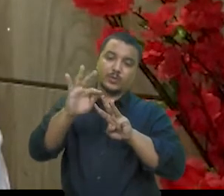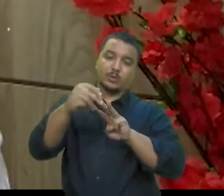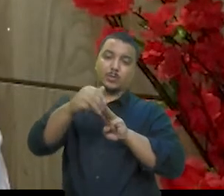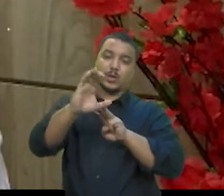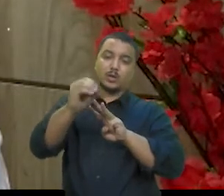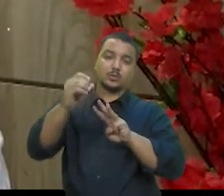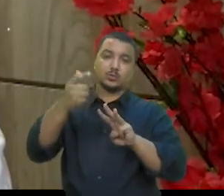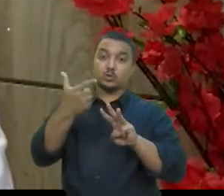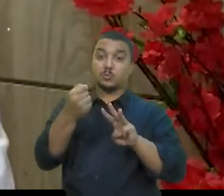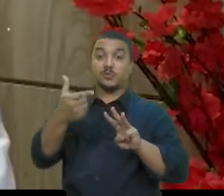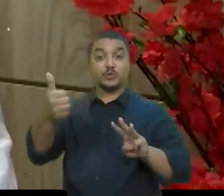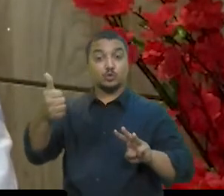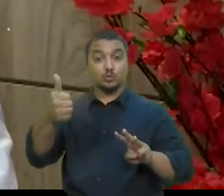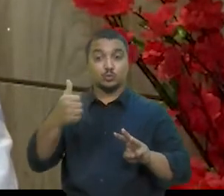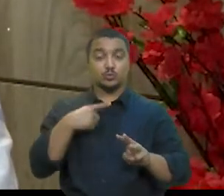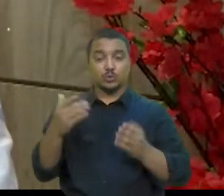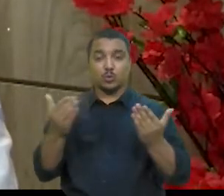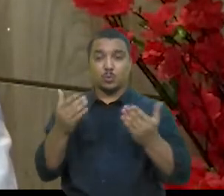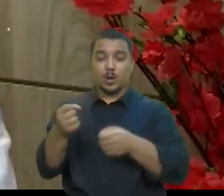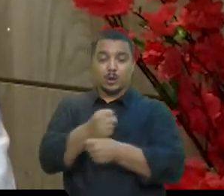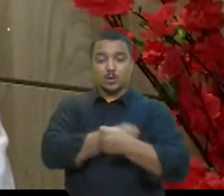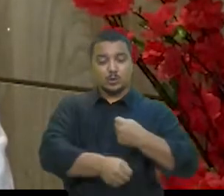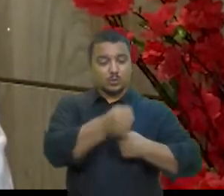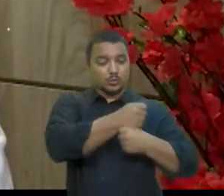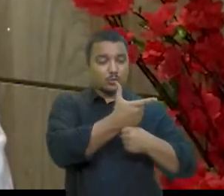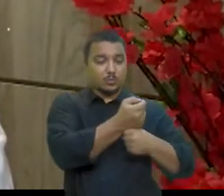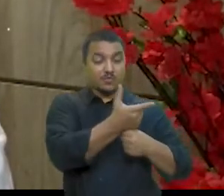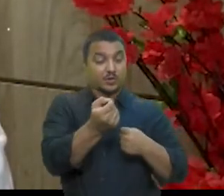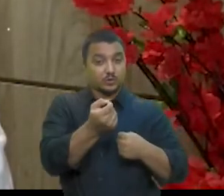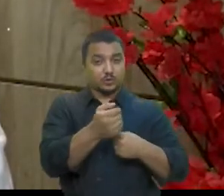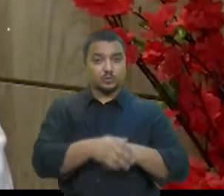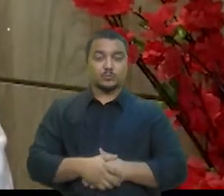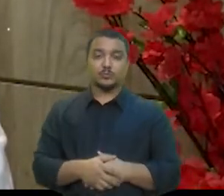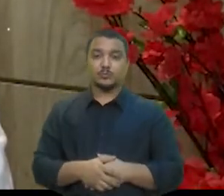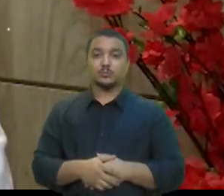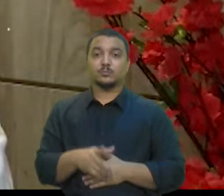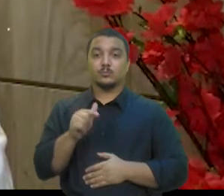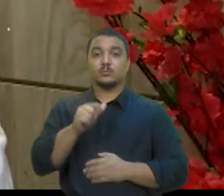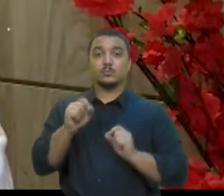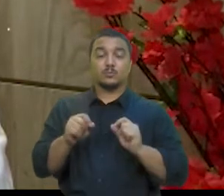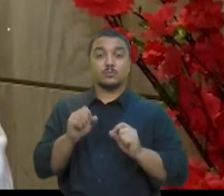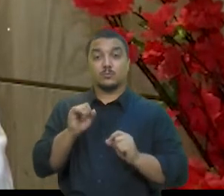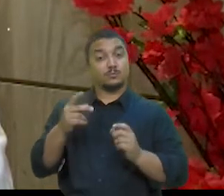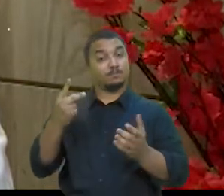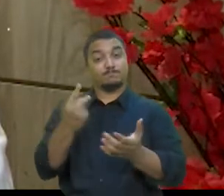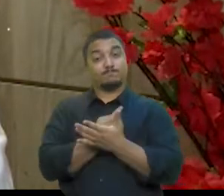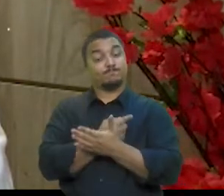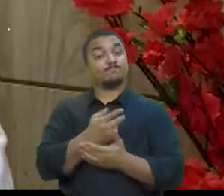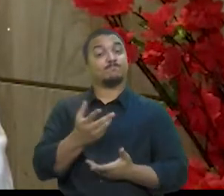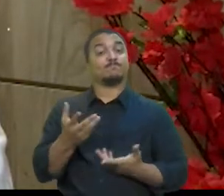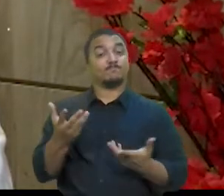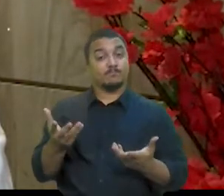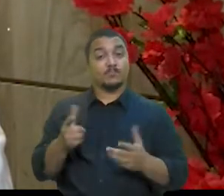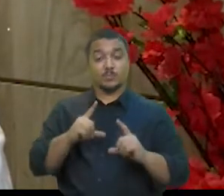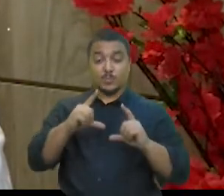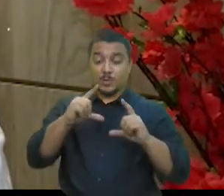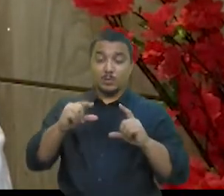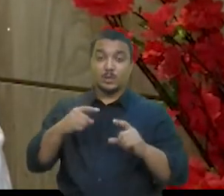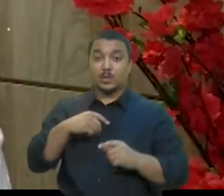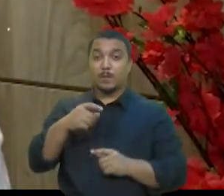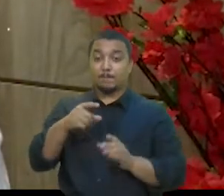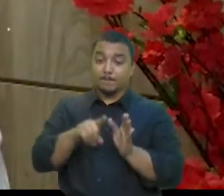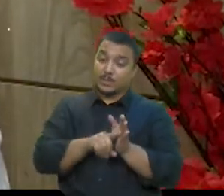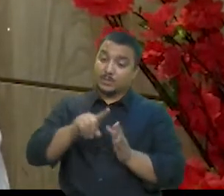comparativamente ao mesmo período do ano passado. Em números absolutos, foram menos 100 mil